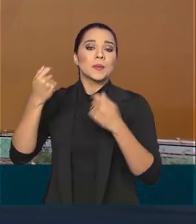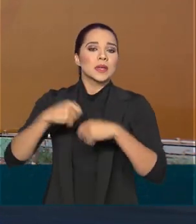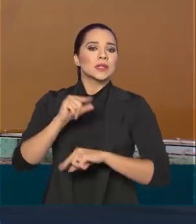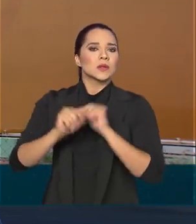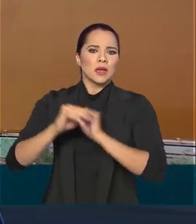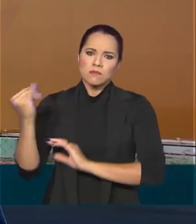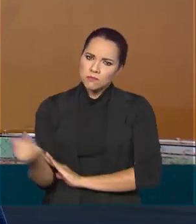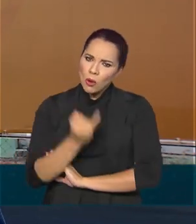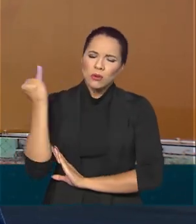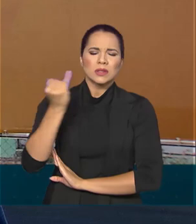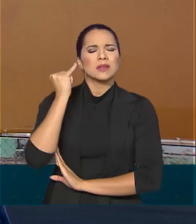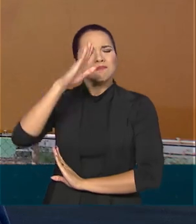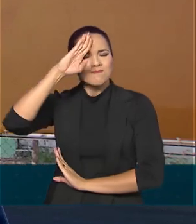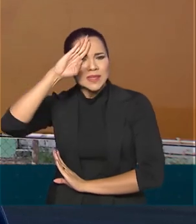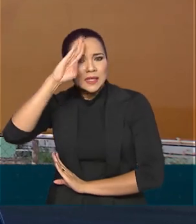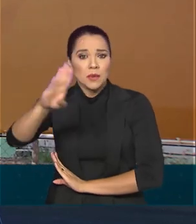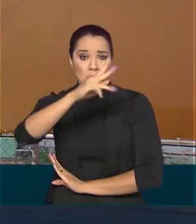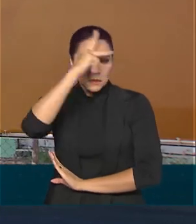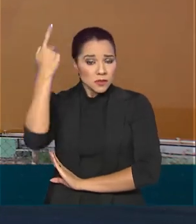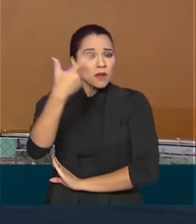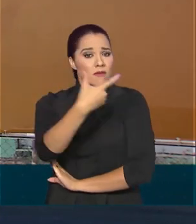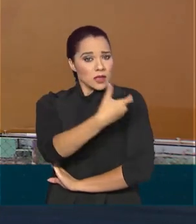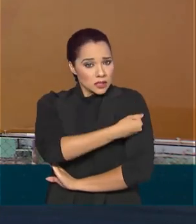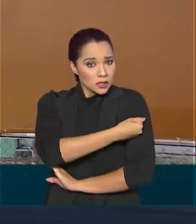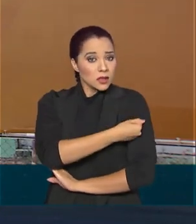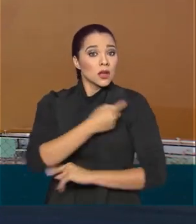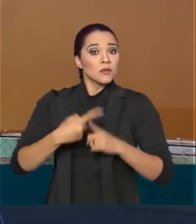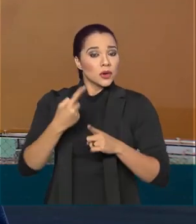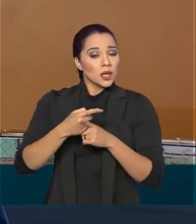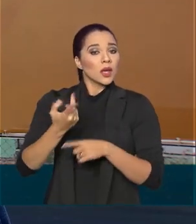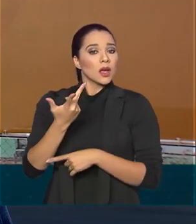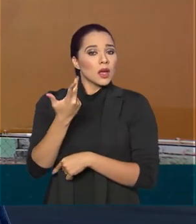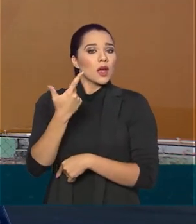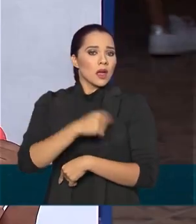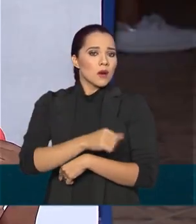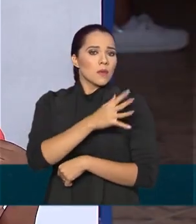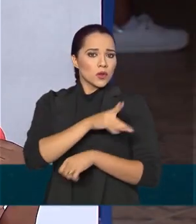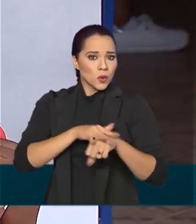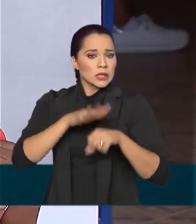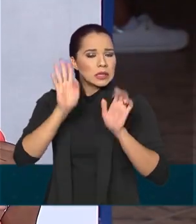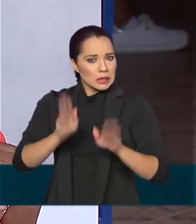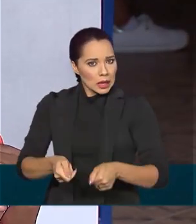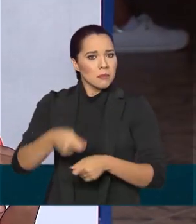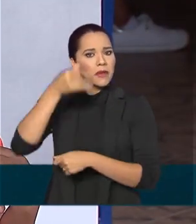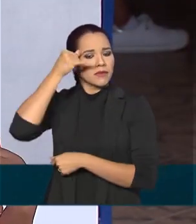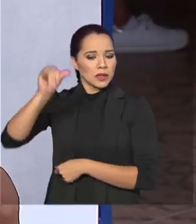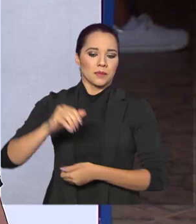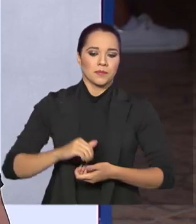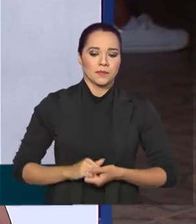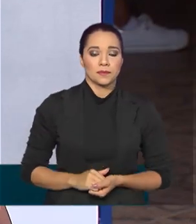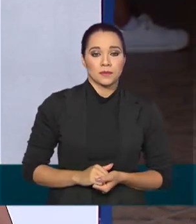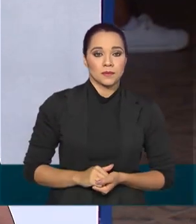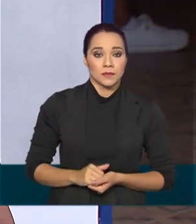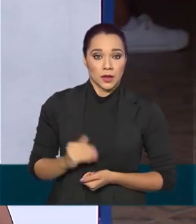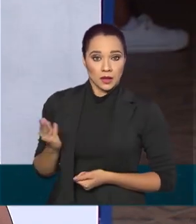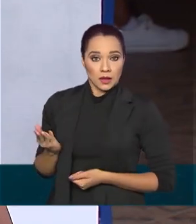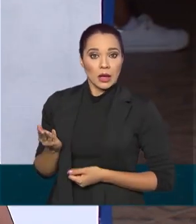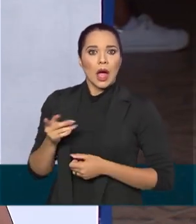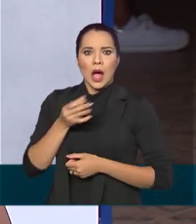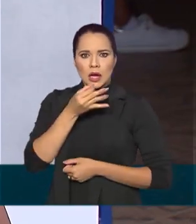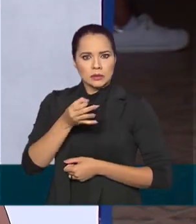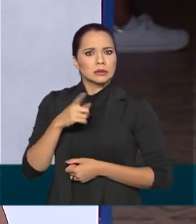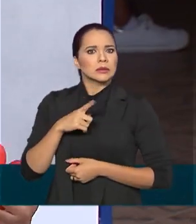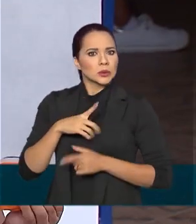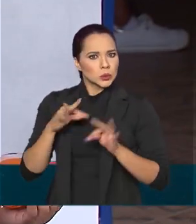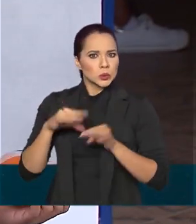fundamentalmente que as pessoas se vacinem, porque ela é uma doença imunoprevenível. Acho que tem toda a importância, sabe, que é um bem